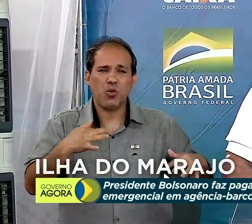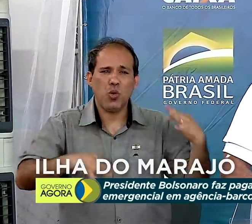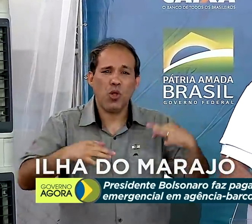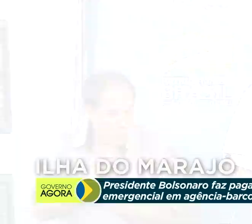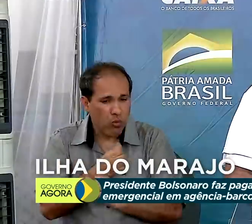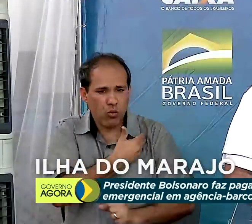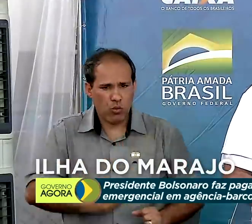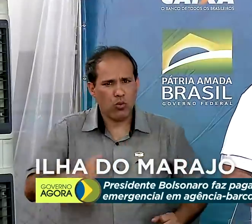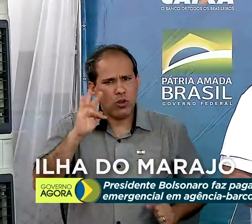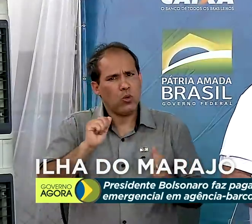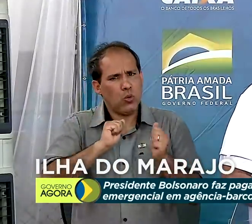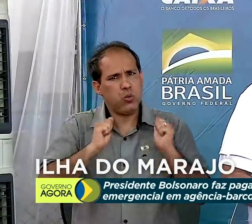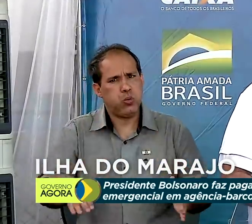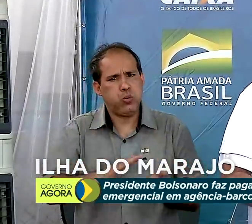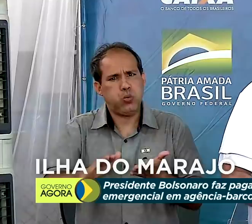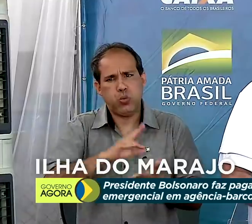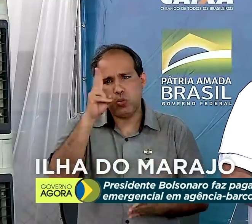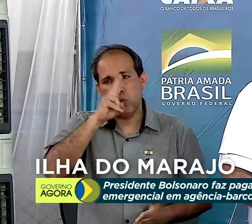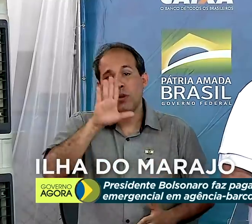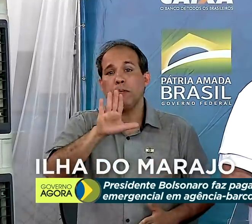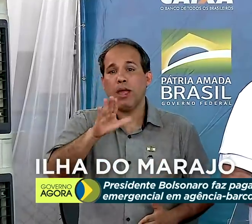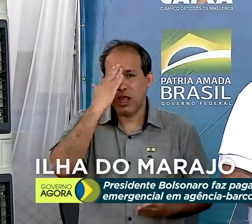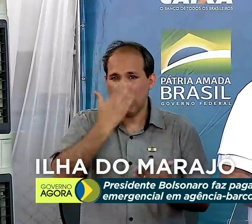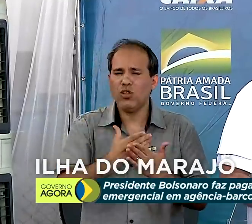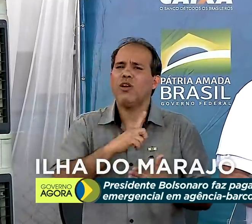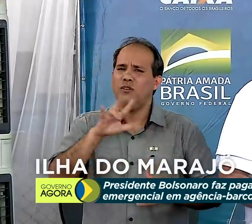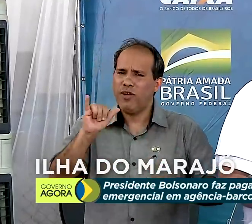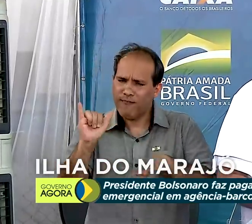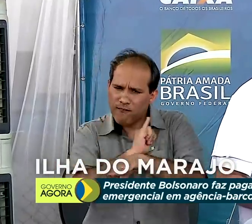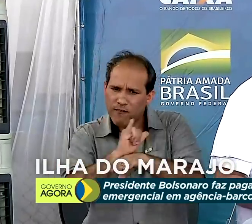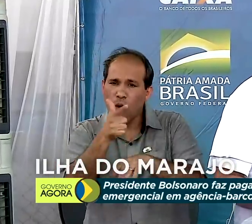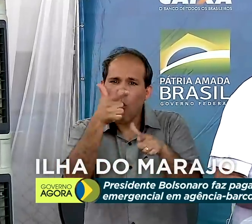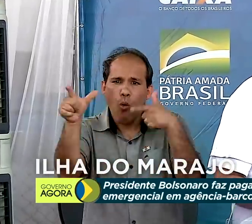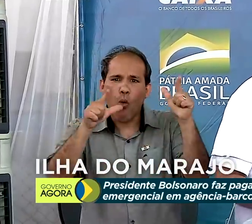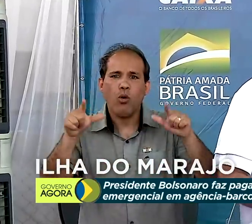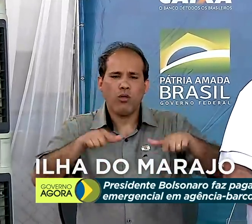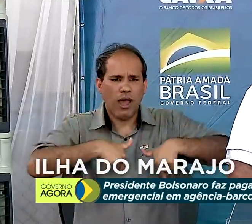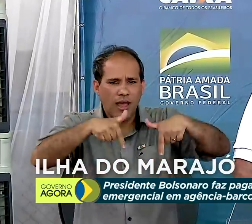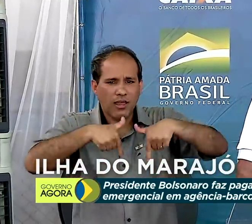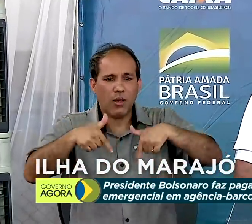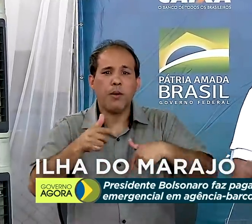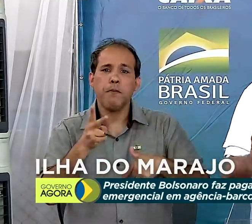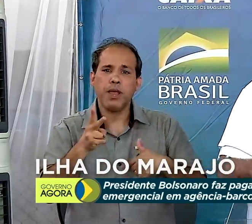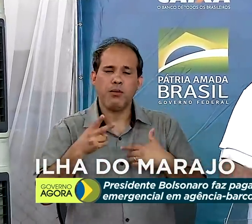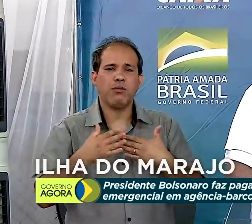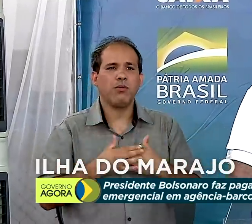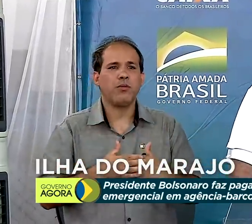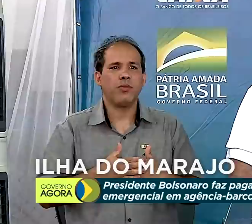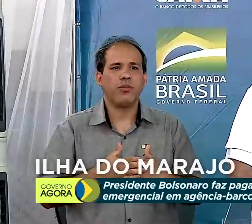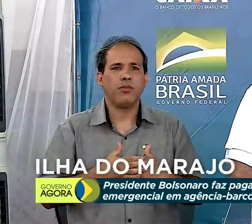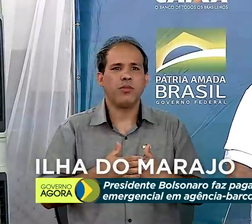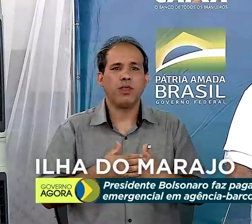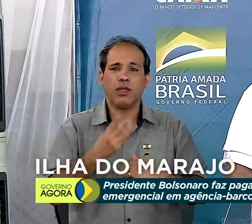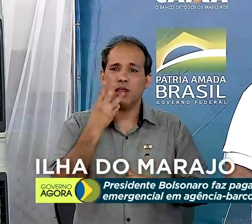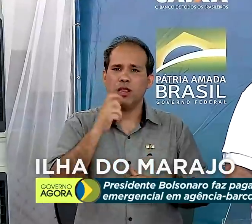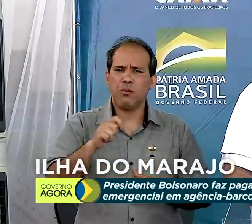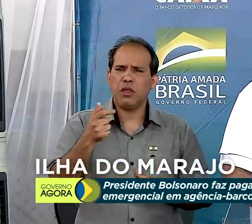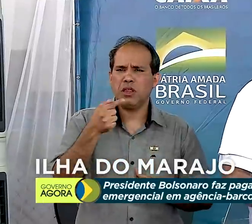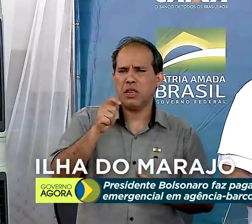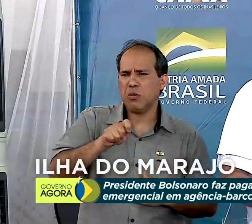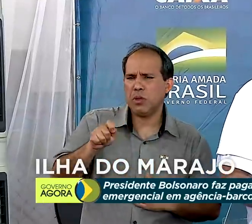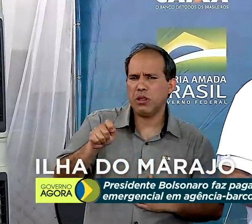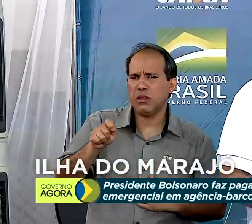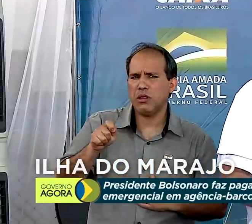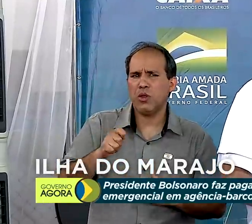humildes. Acredito eu, com medidas outras que foram tomadas ao longo desses seis meses, sete